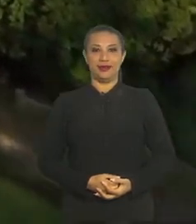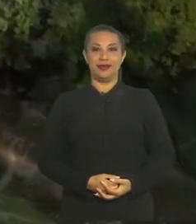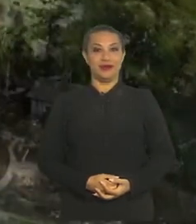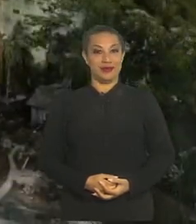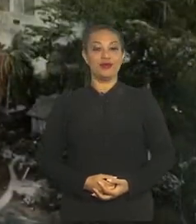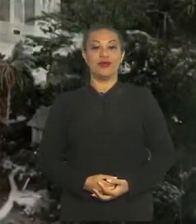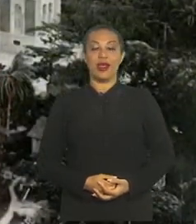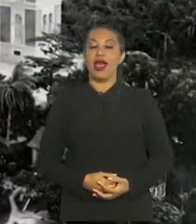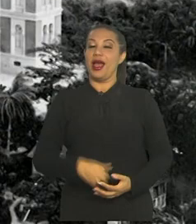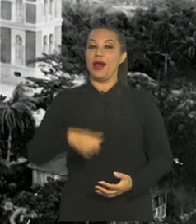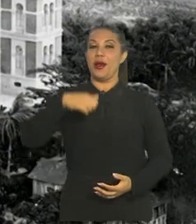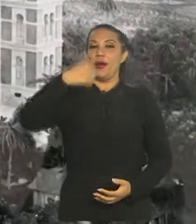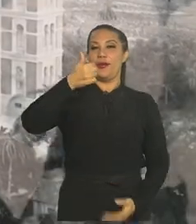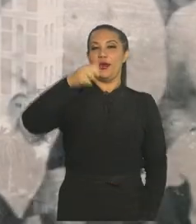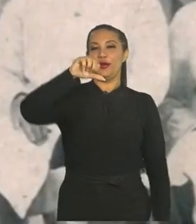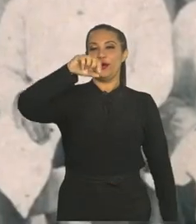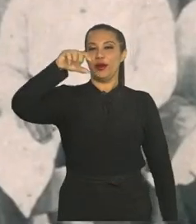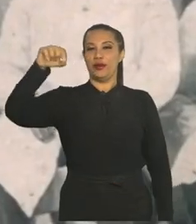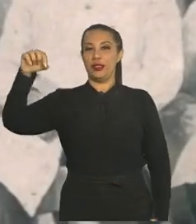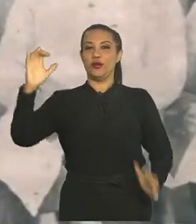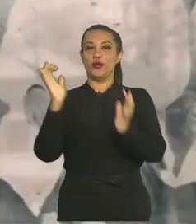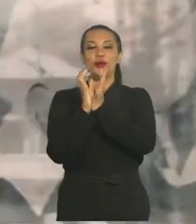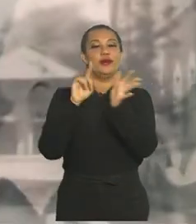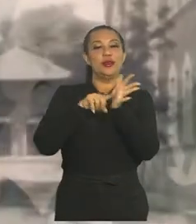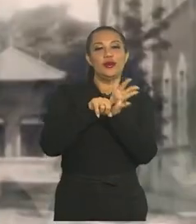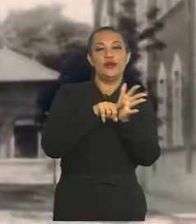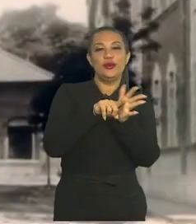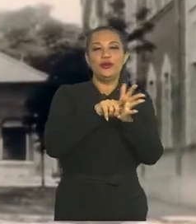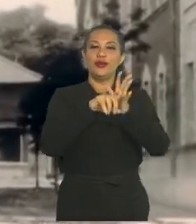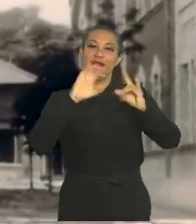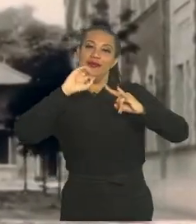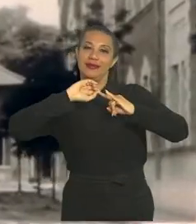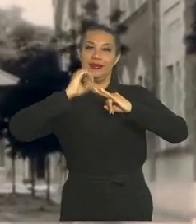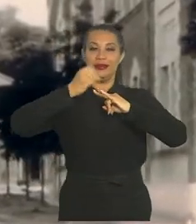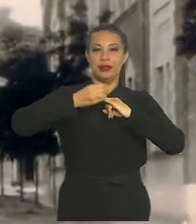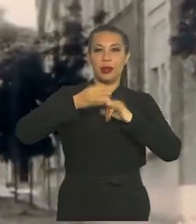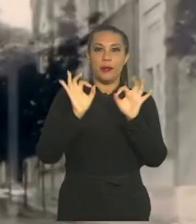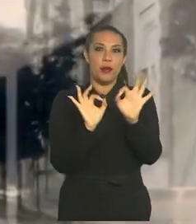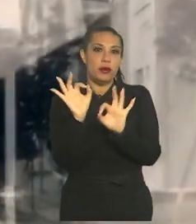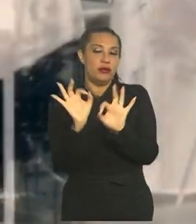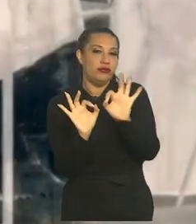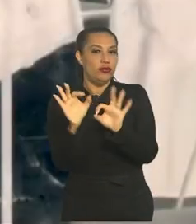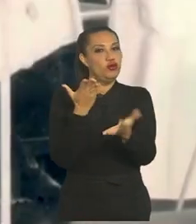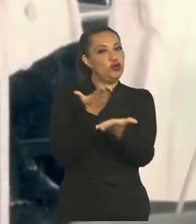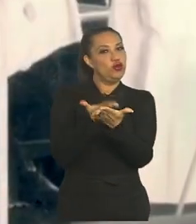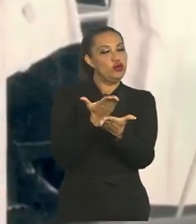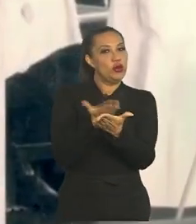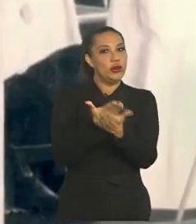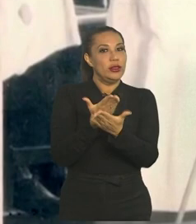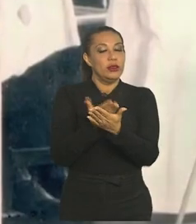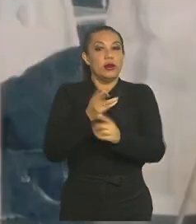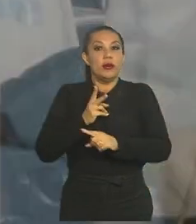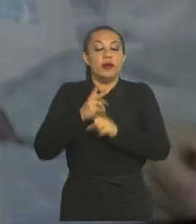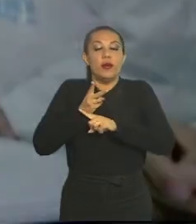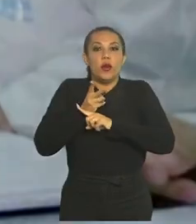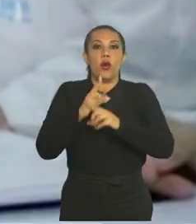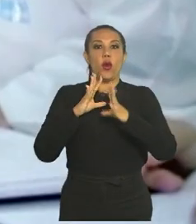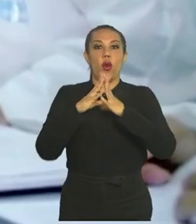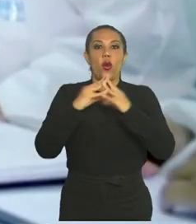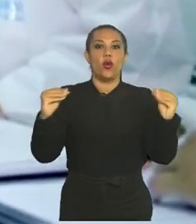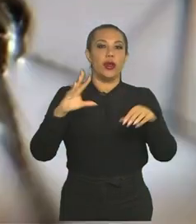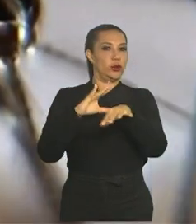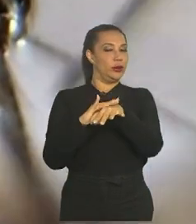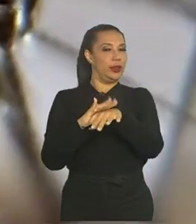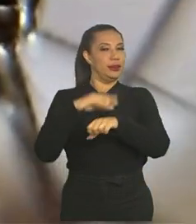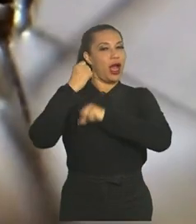Desde 1900, os pesquisadores do Instituto Oswaldo Cruz elaboram estudos em busca da cura de doenças. Todos os